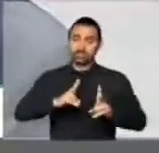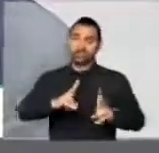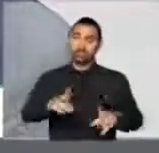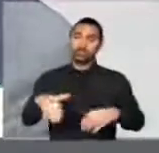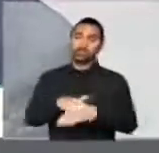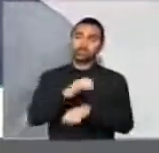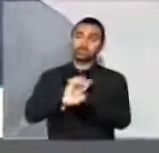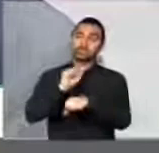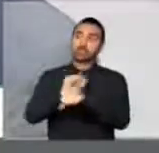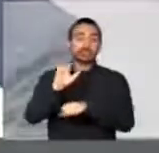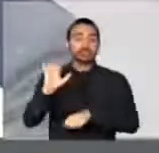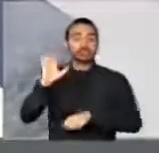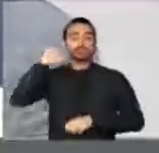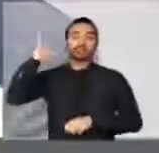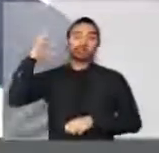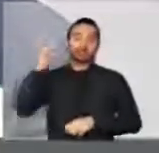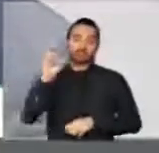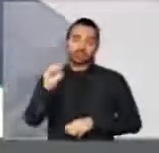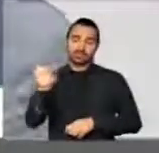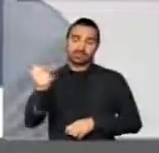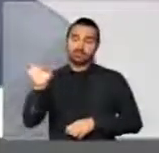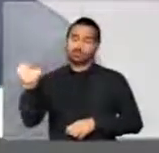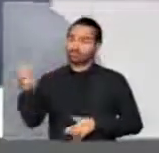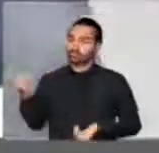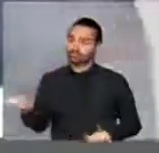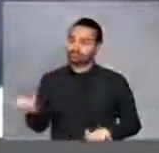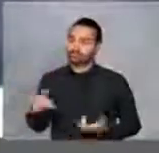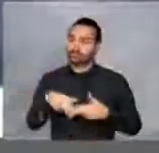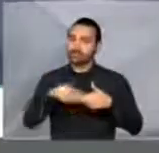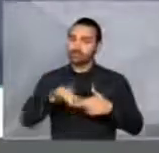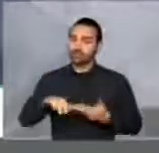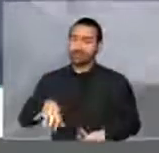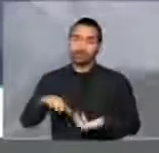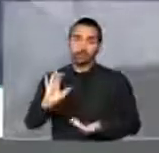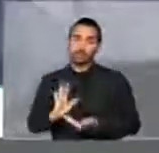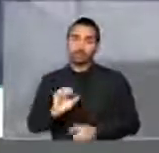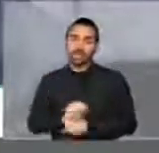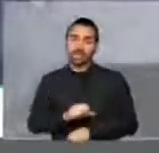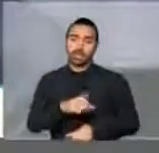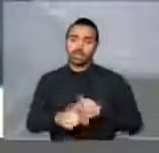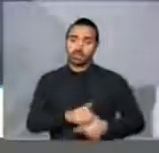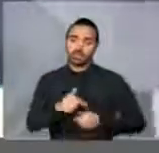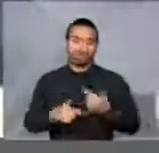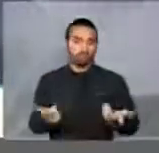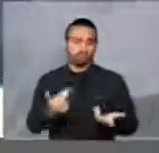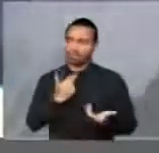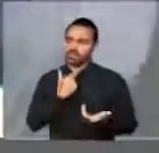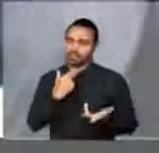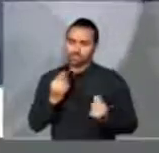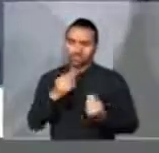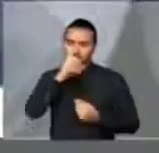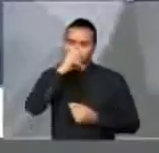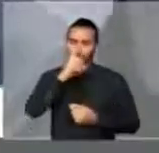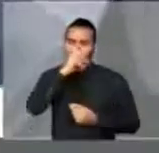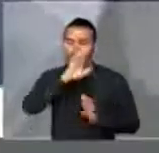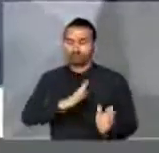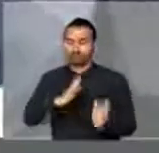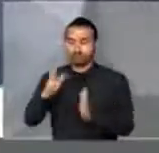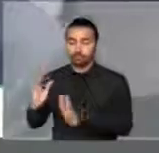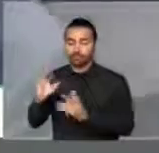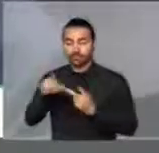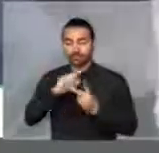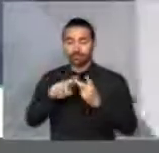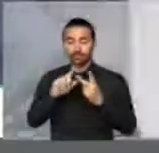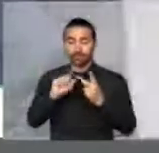decisão do Supremo, é absolutamente aviltante, é paralisar os trabalhos do Legislativo, que é muito grave, disse Sua Excelência. Segundo lugar,